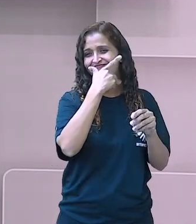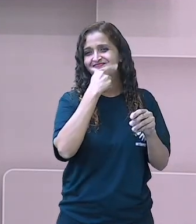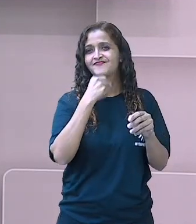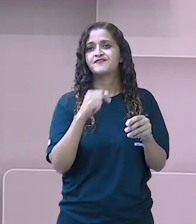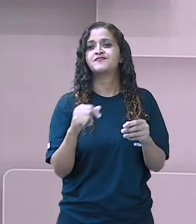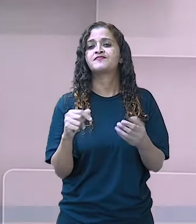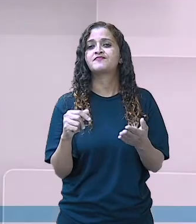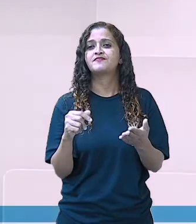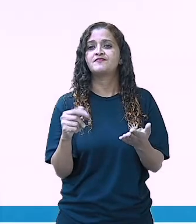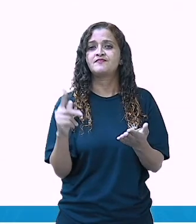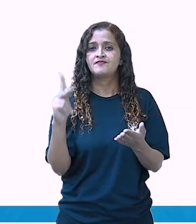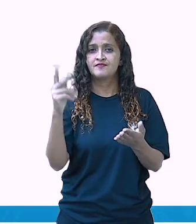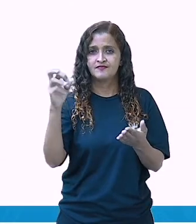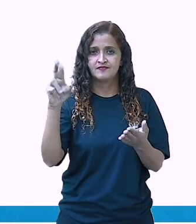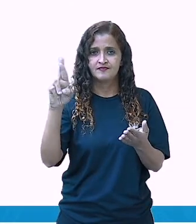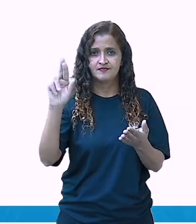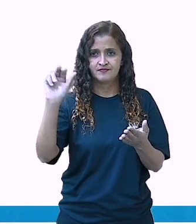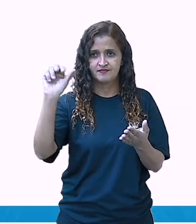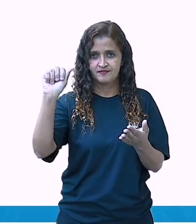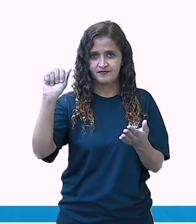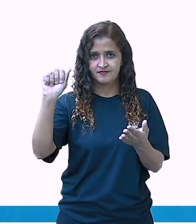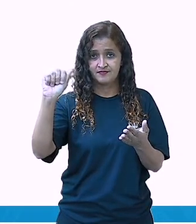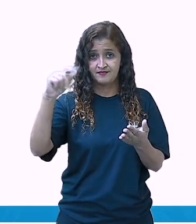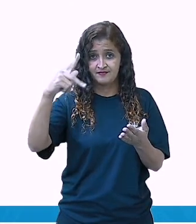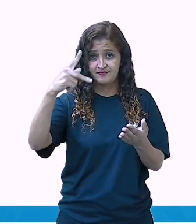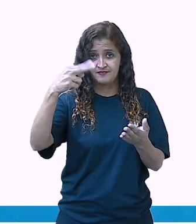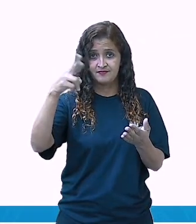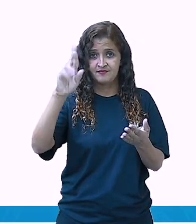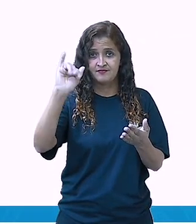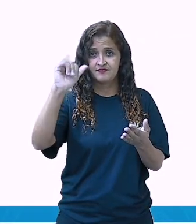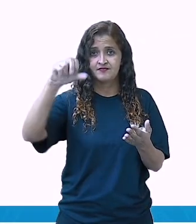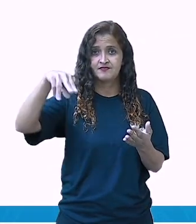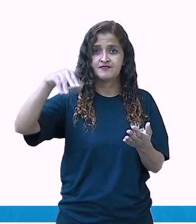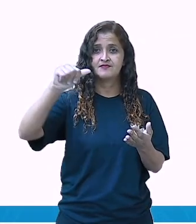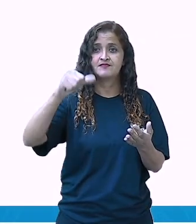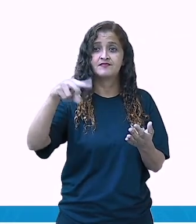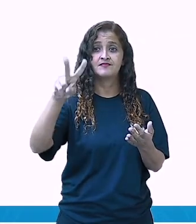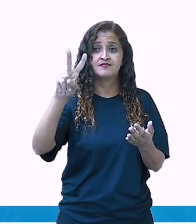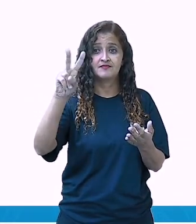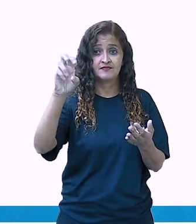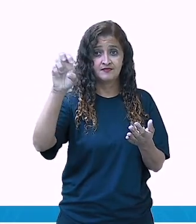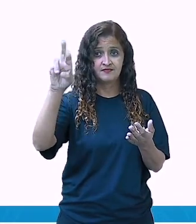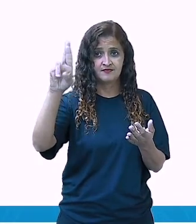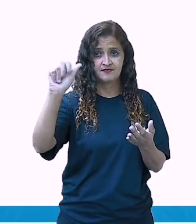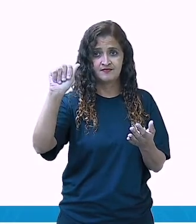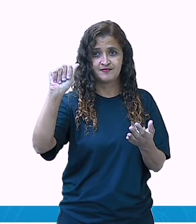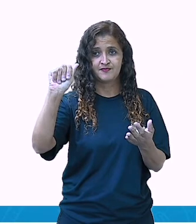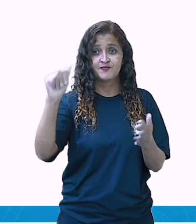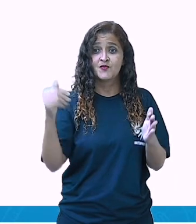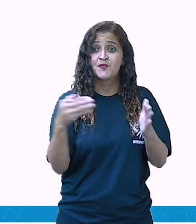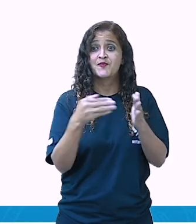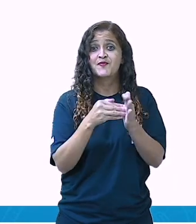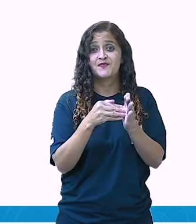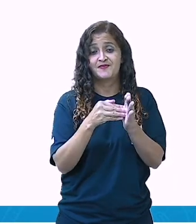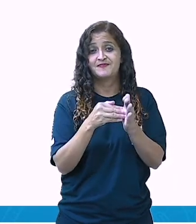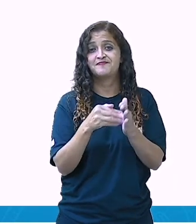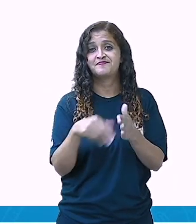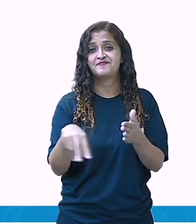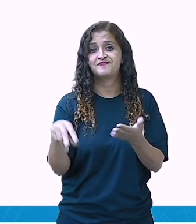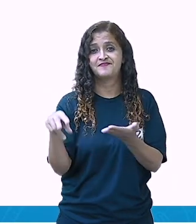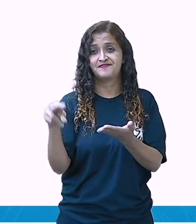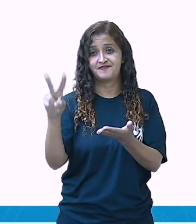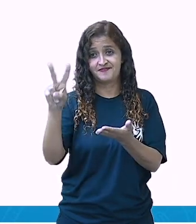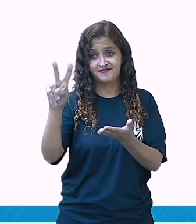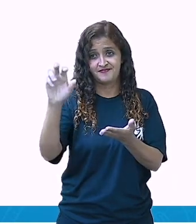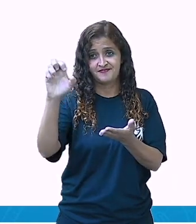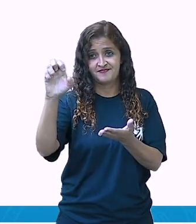a palavra ela? Era, né? Qual que a gente trouxe para rimar? Primavera. Porque ela também termina aqui, ó. Com a